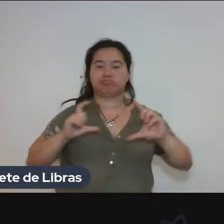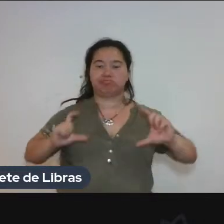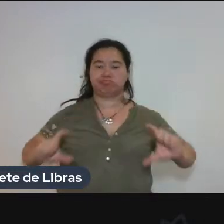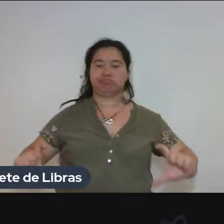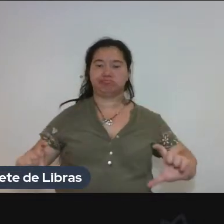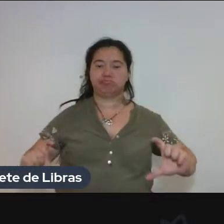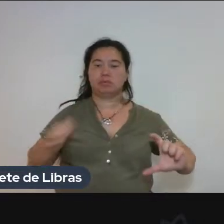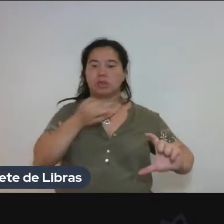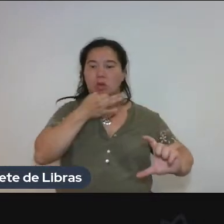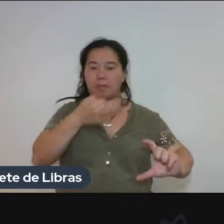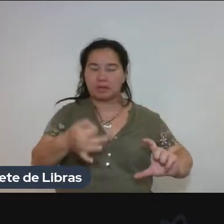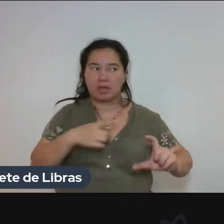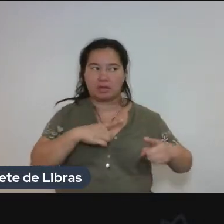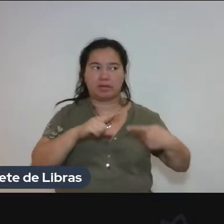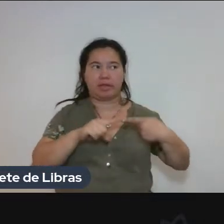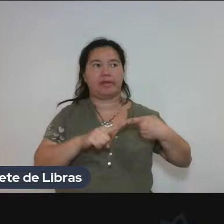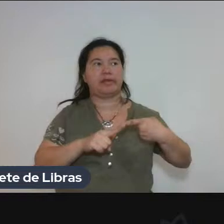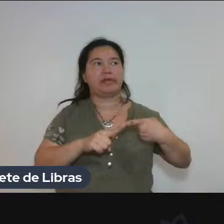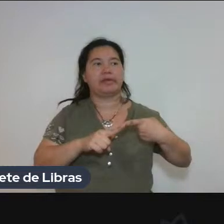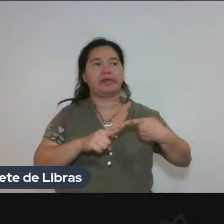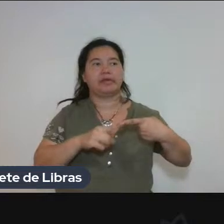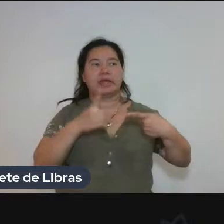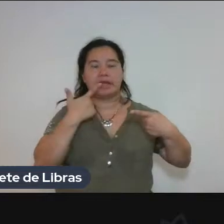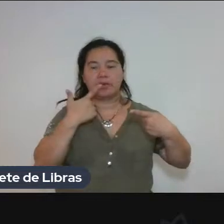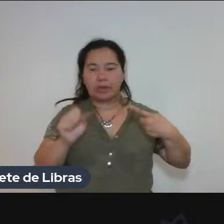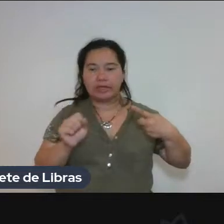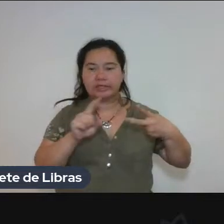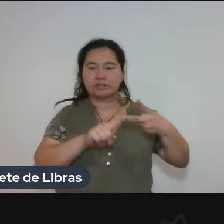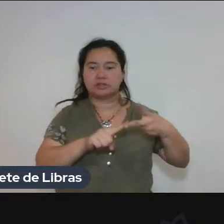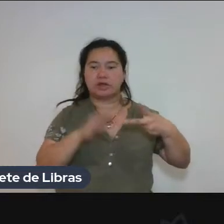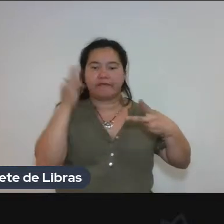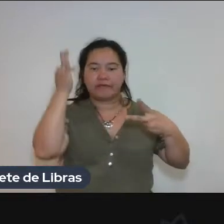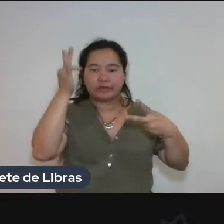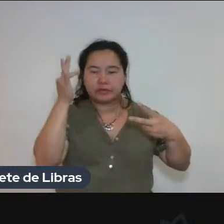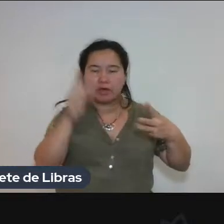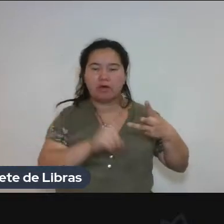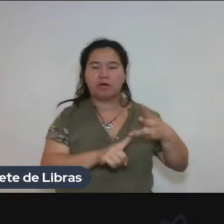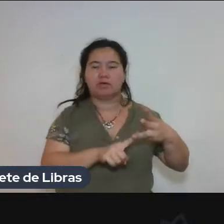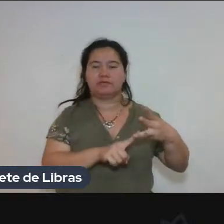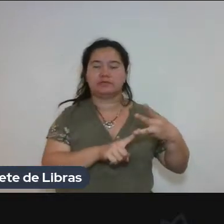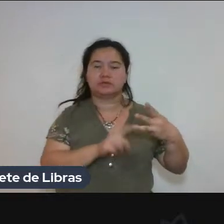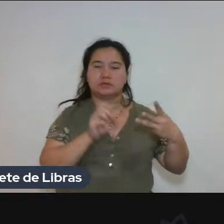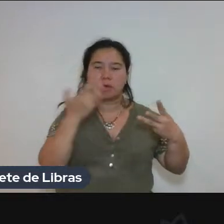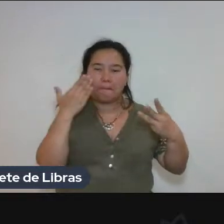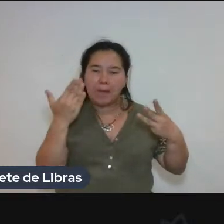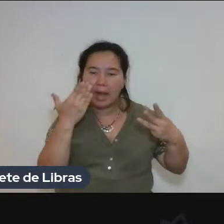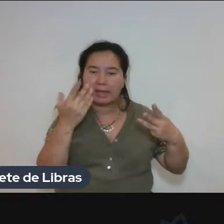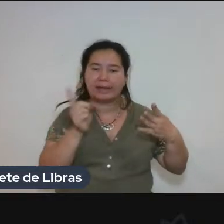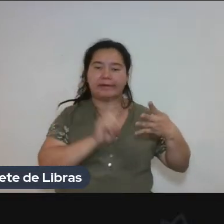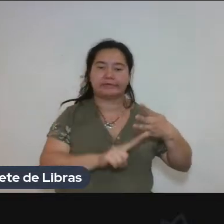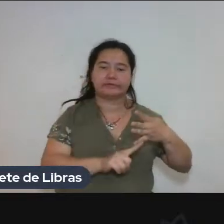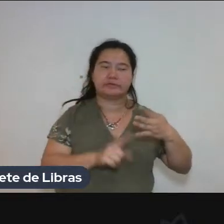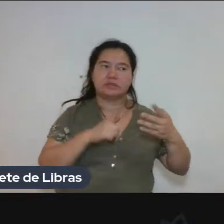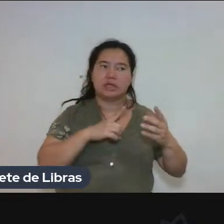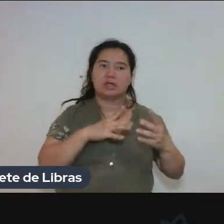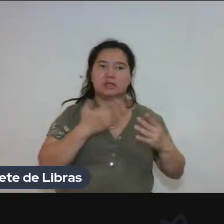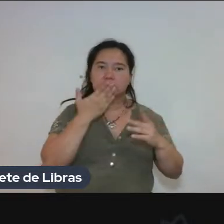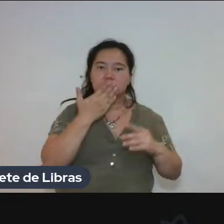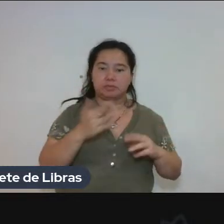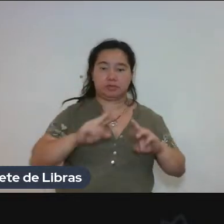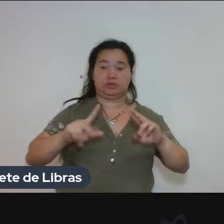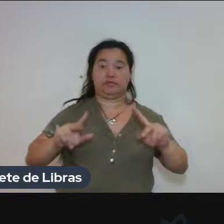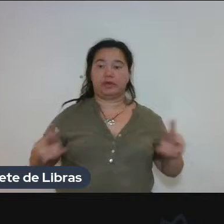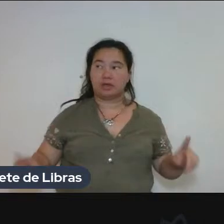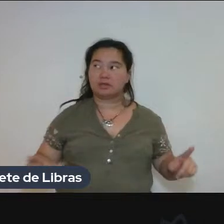quando tem notas comparativas, então, era mais isso. seja, além de dizer que tem muitas notas, tem 36 notas,